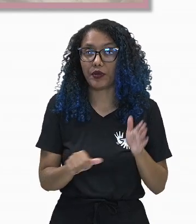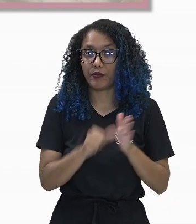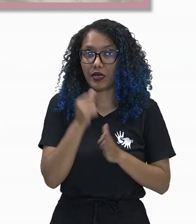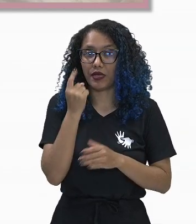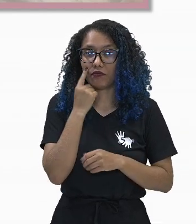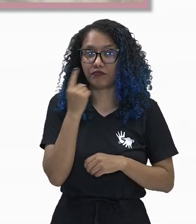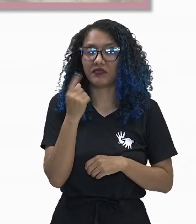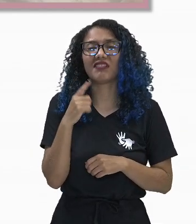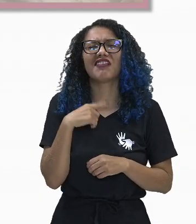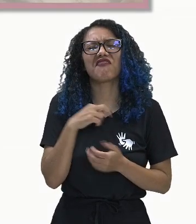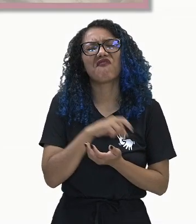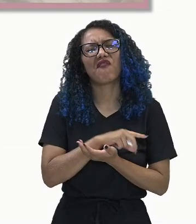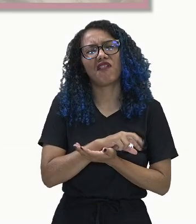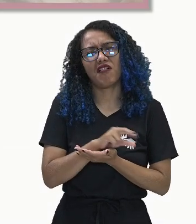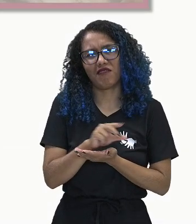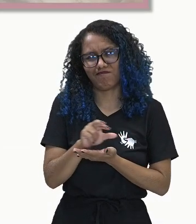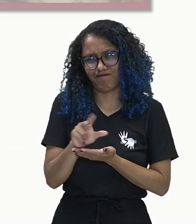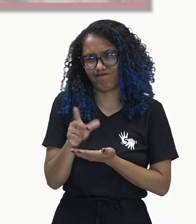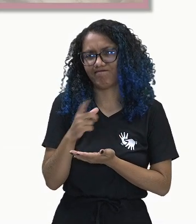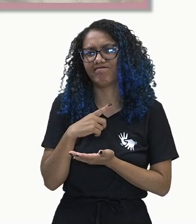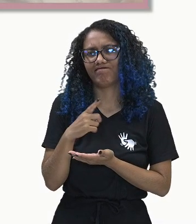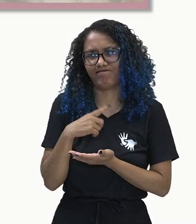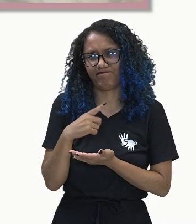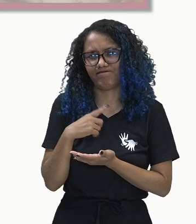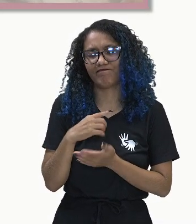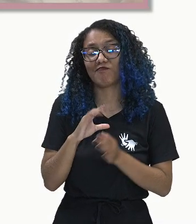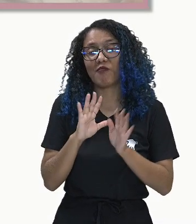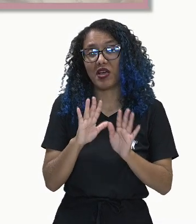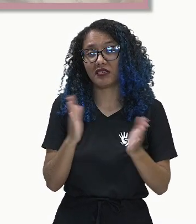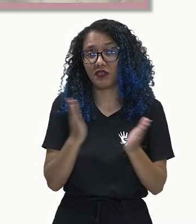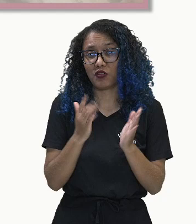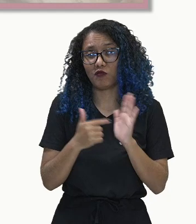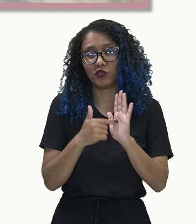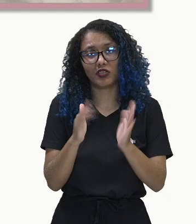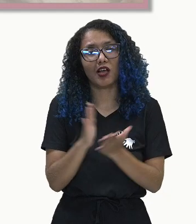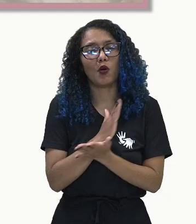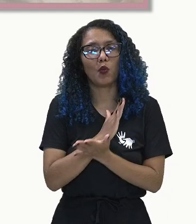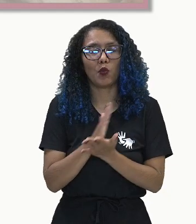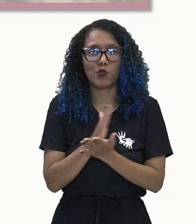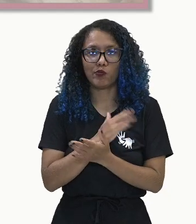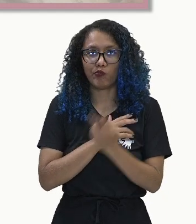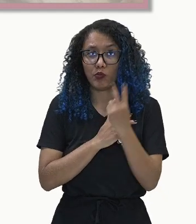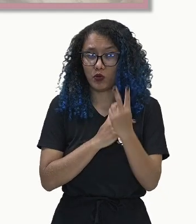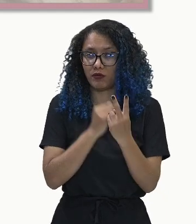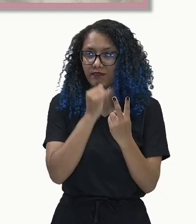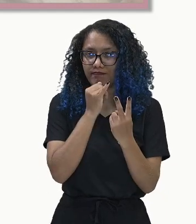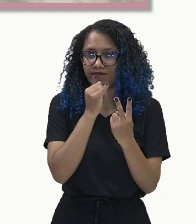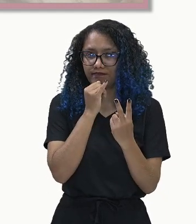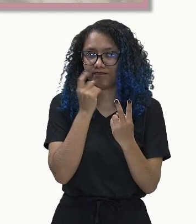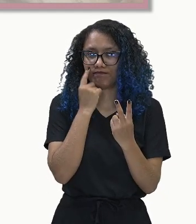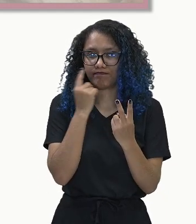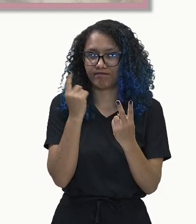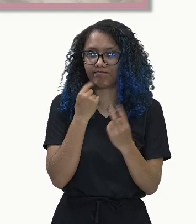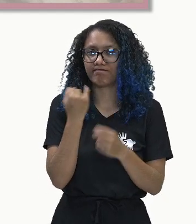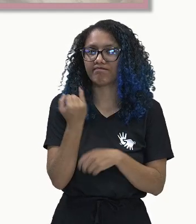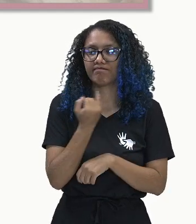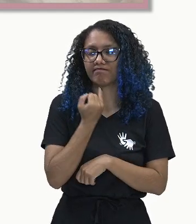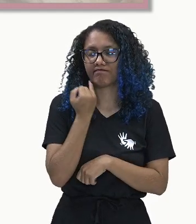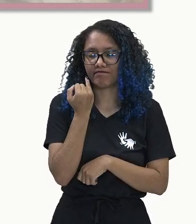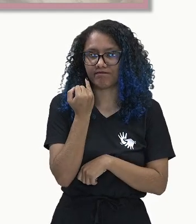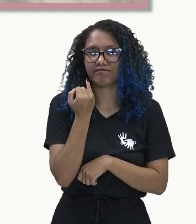trago. Existem muitas a princípio, né? Mas eu trago aqui para vocês dois exemplos bem importantes,